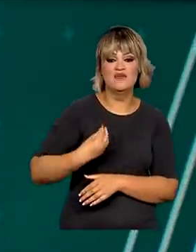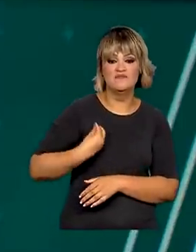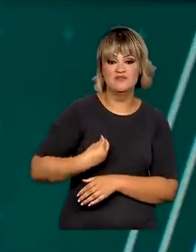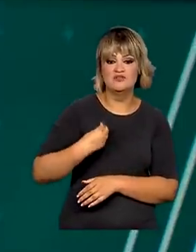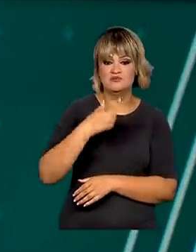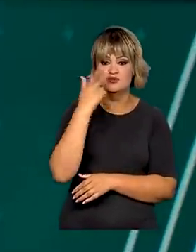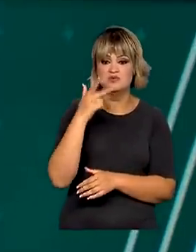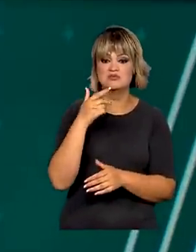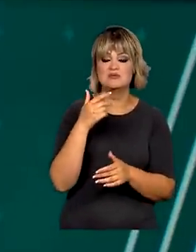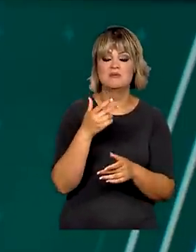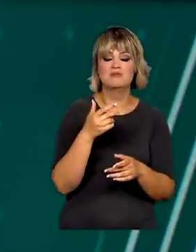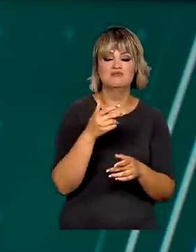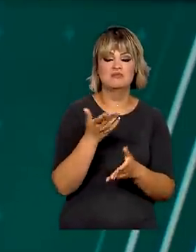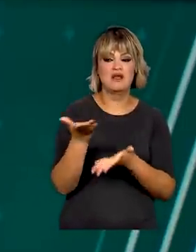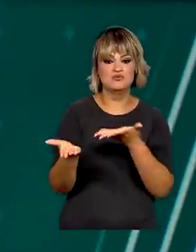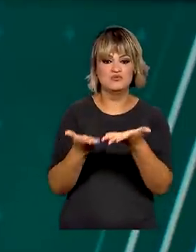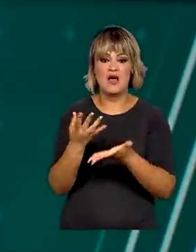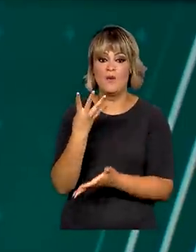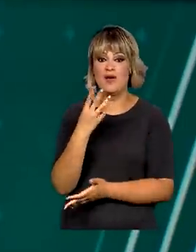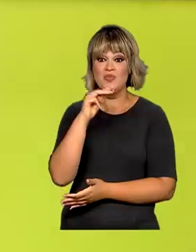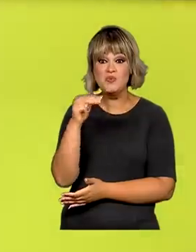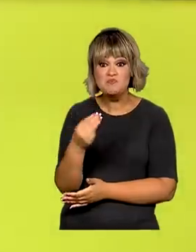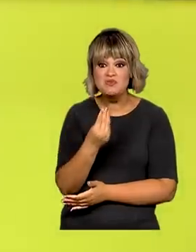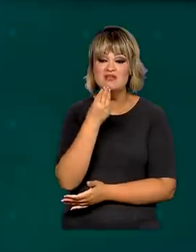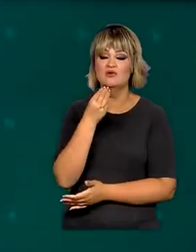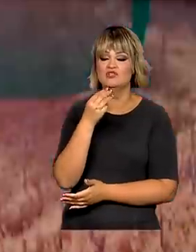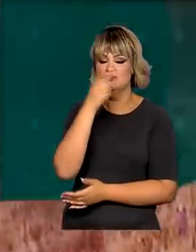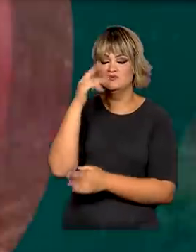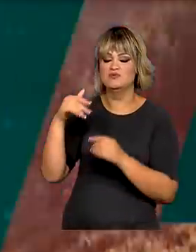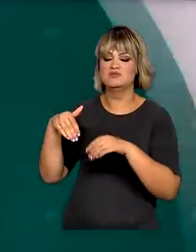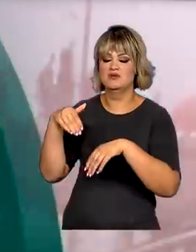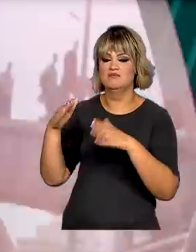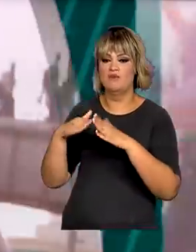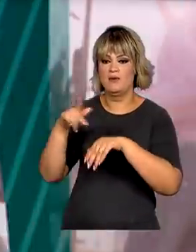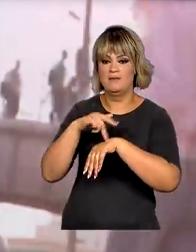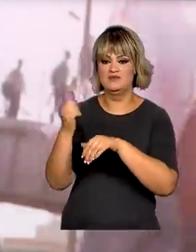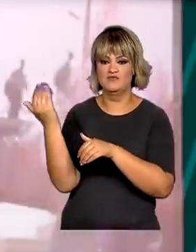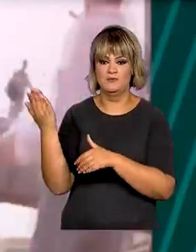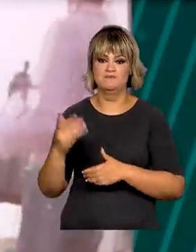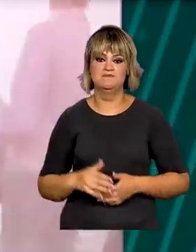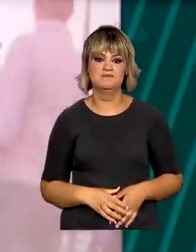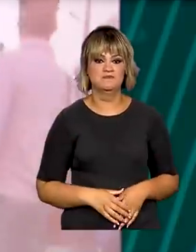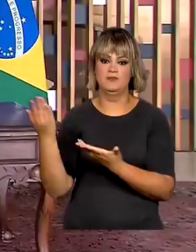dia para atender quase 4,5 milhões de brasileiros que vivem no exterior.